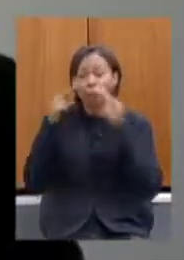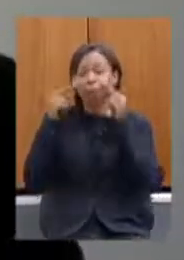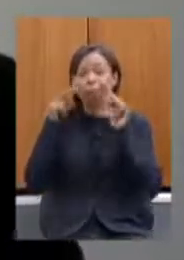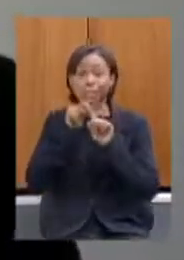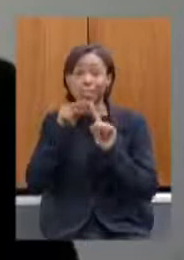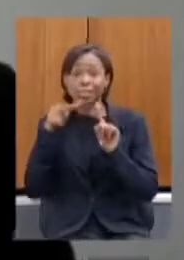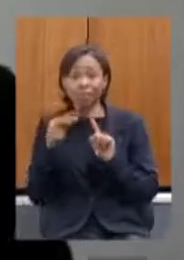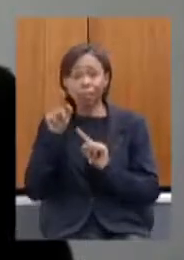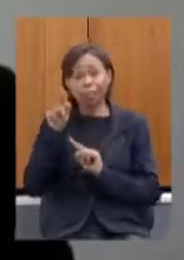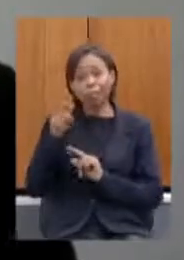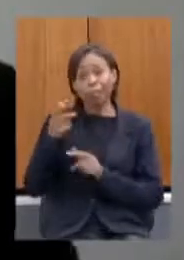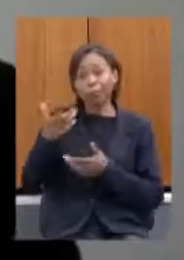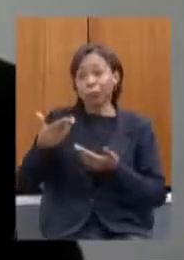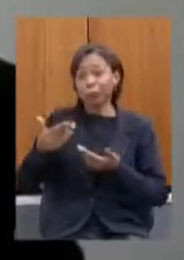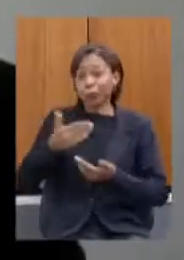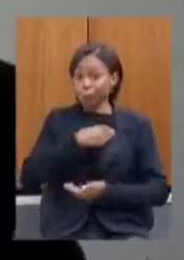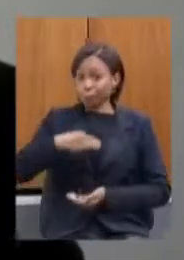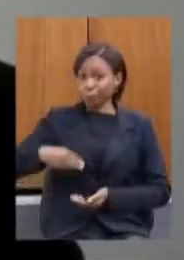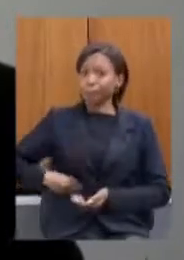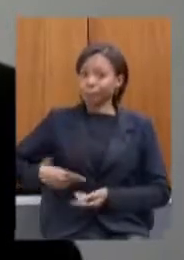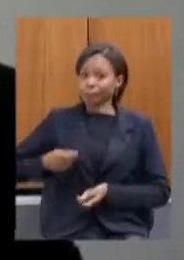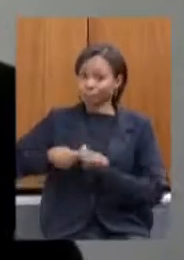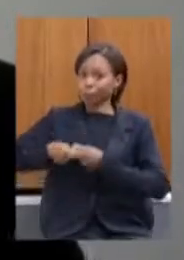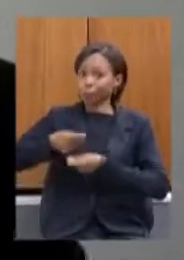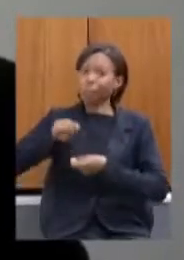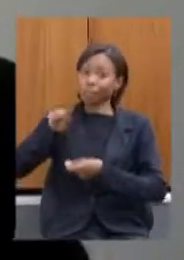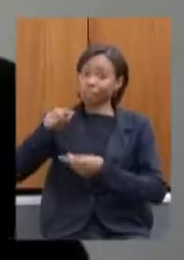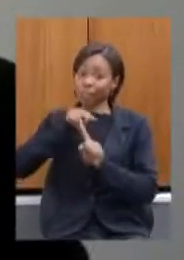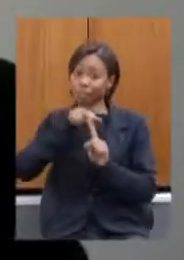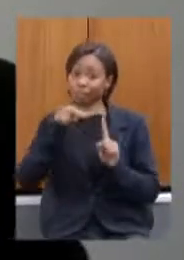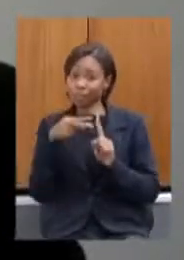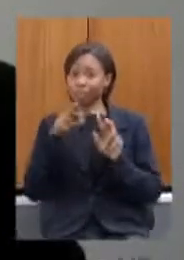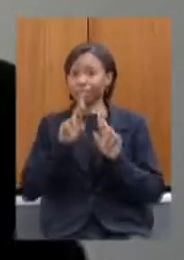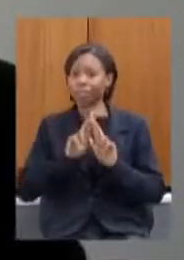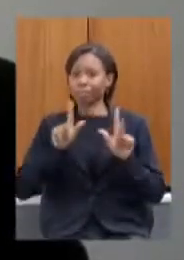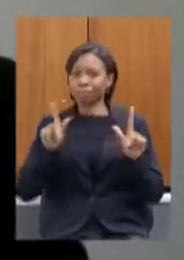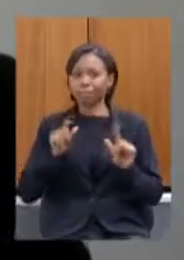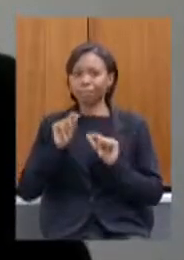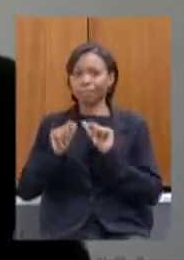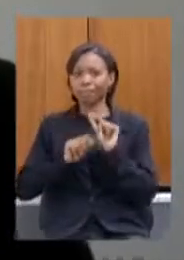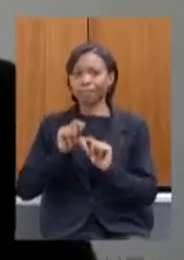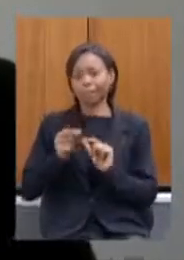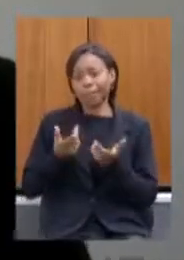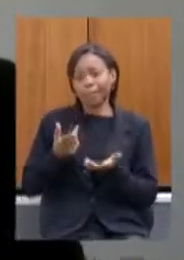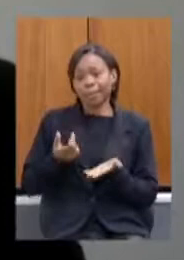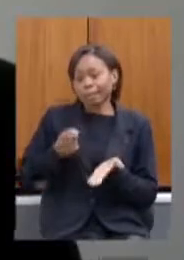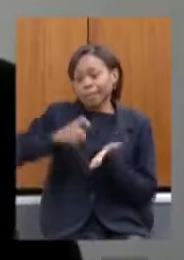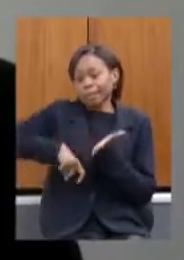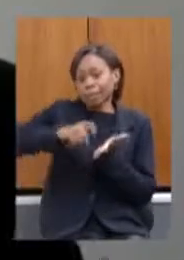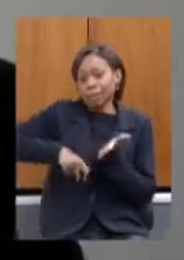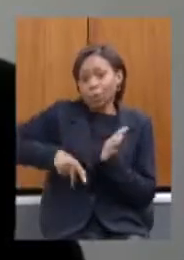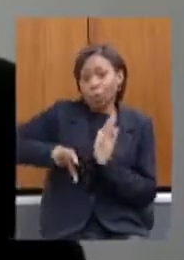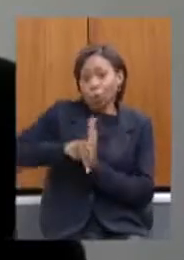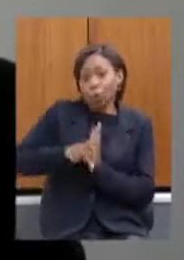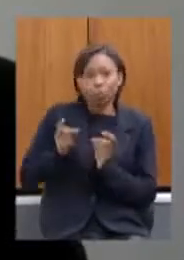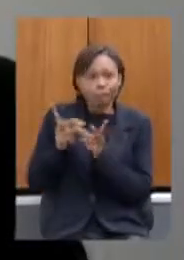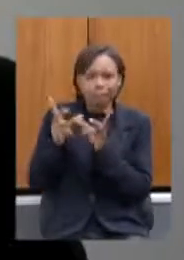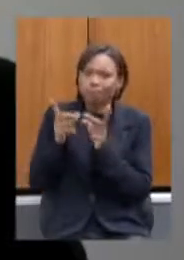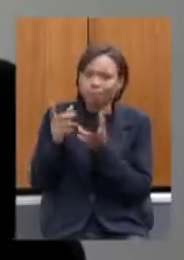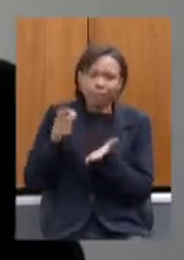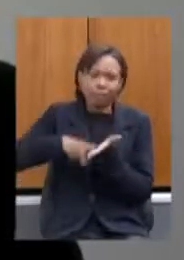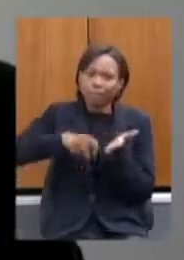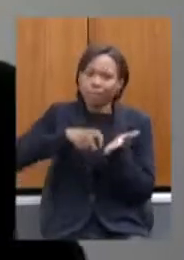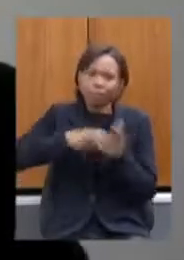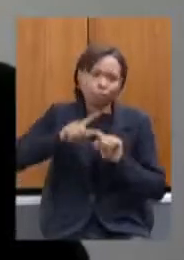da Economia ele tem uma visão muito diferente no sentido de taxar as exportações qualquer qualquer tipo de